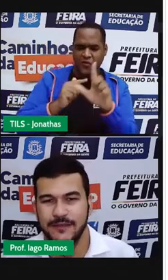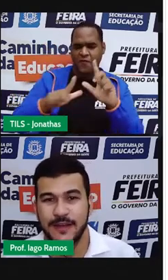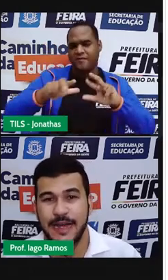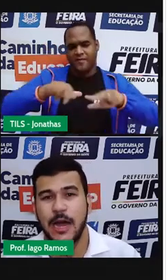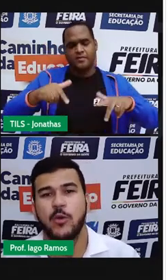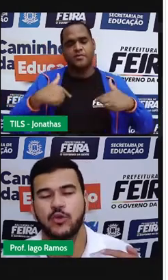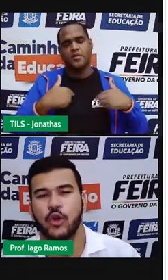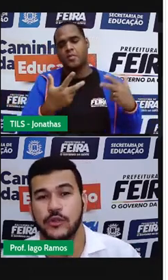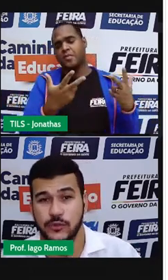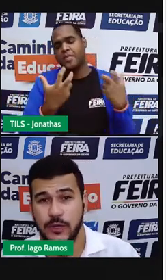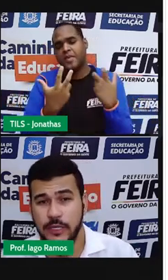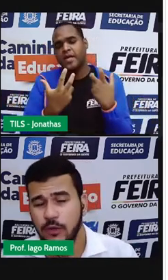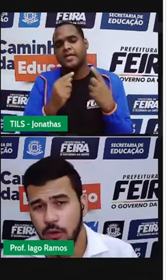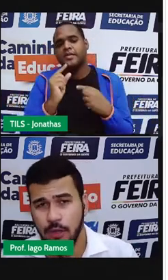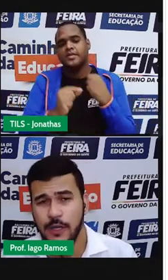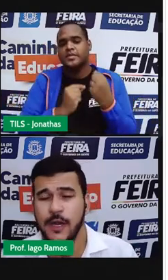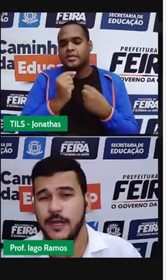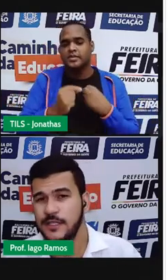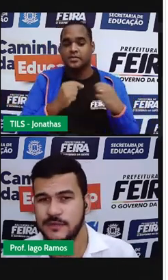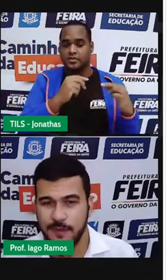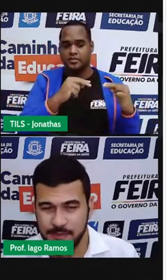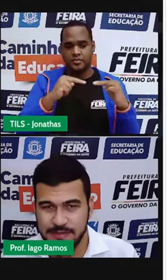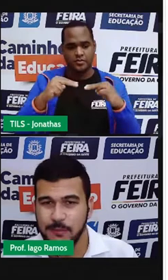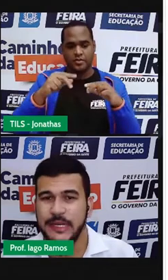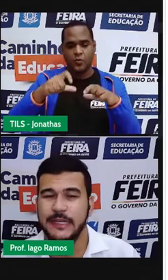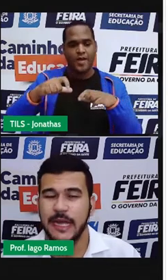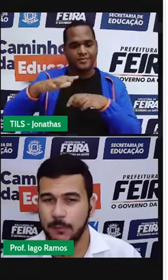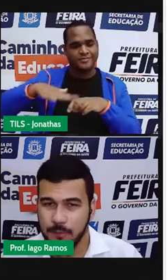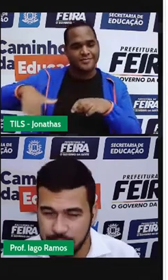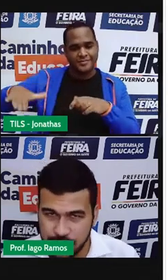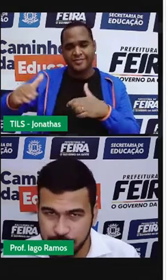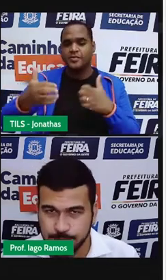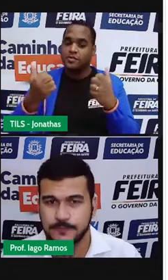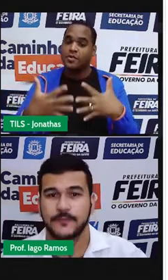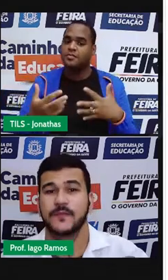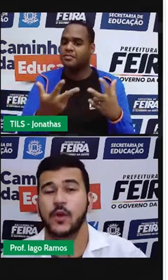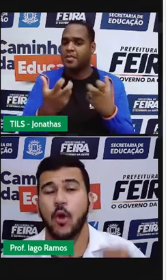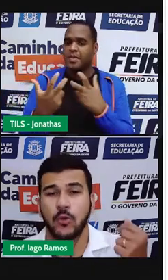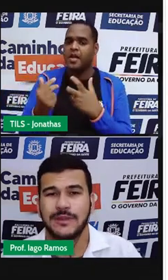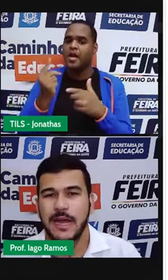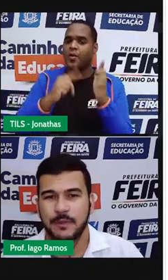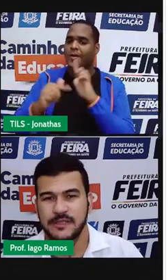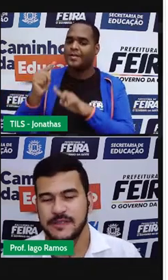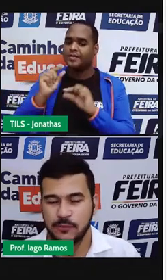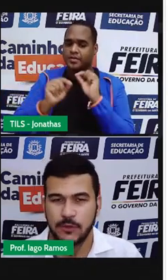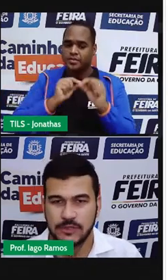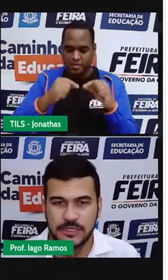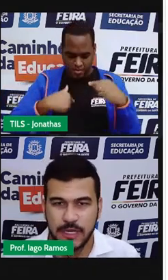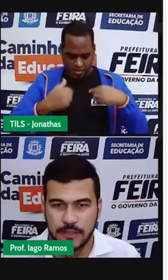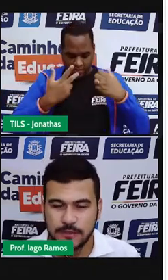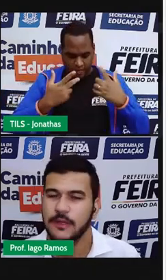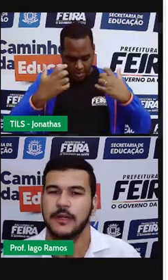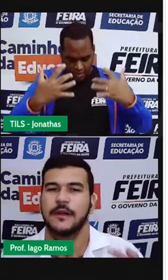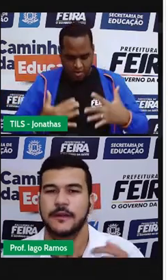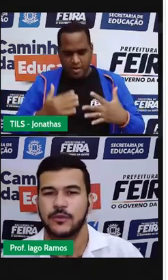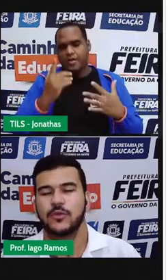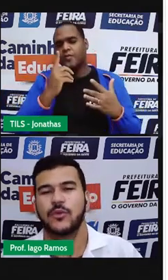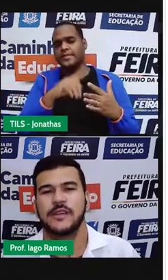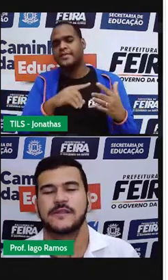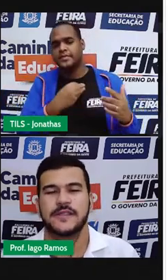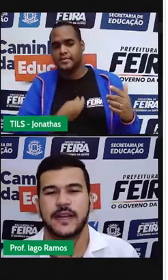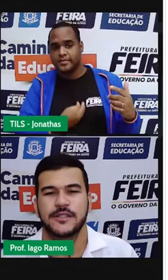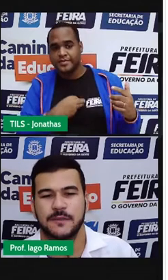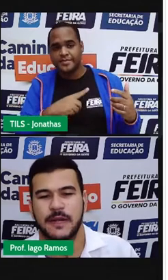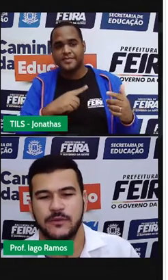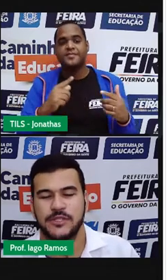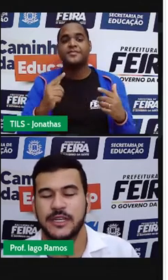observar ao nosso redor, a gente vai perceber que dá para medir ou dá para dizer uma quantidade. Tudo